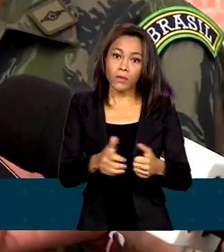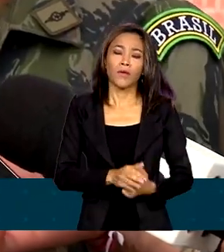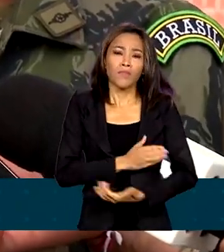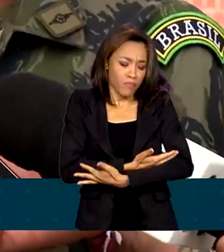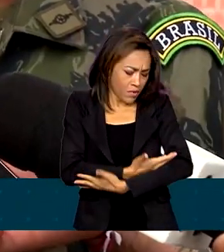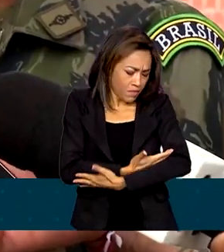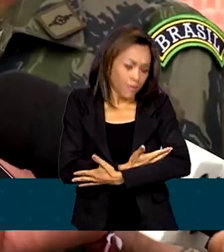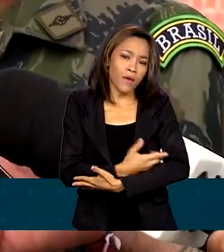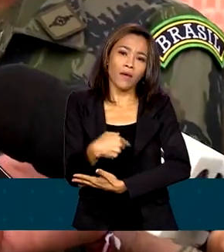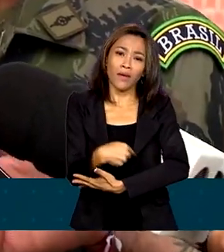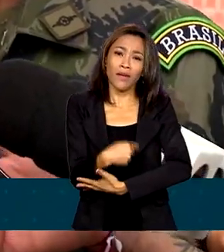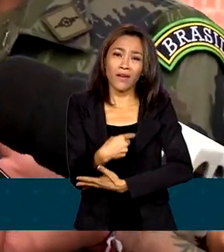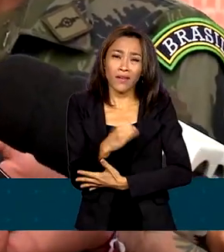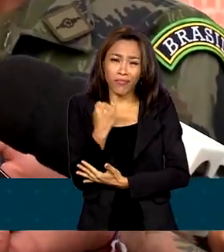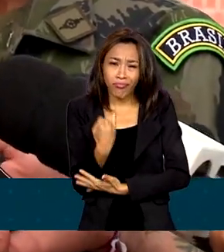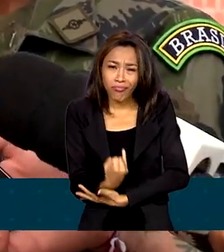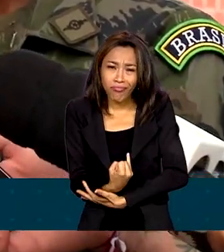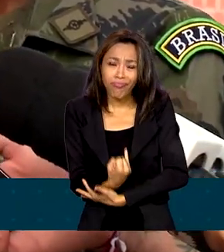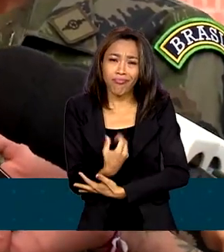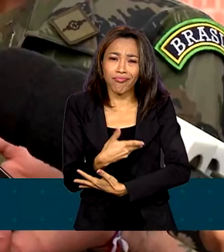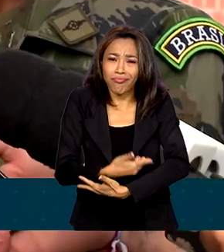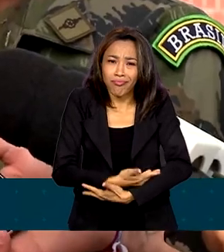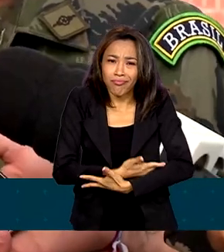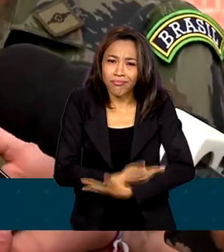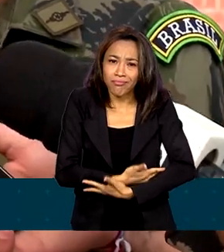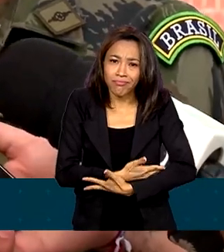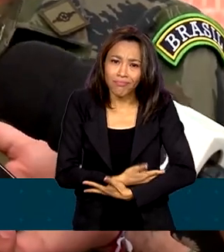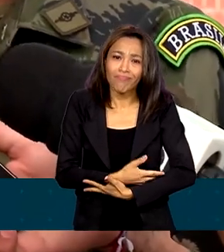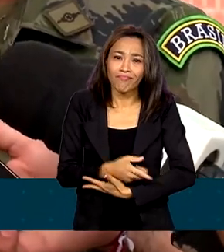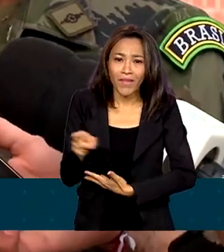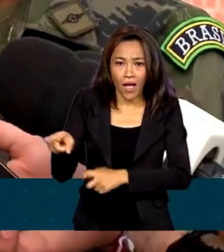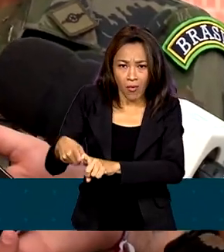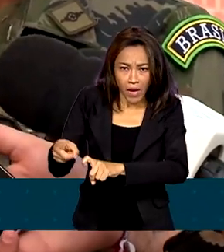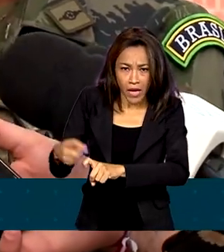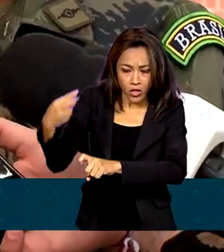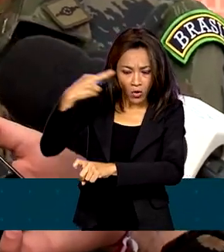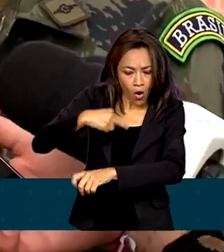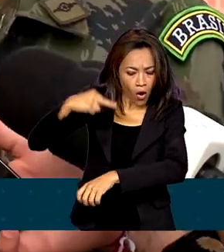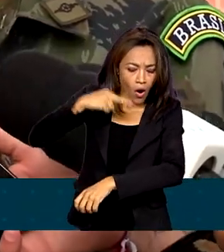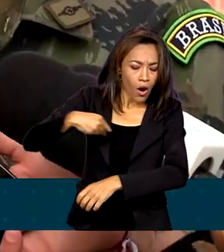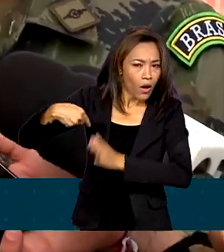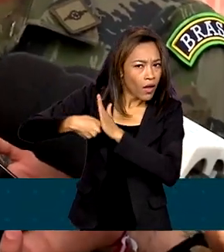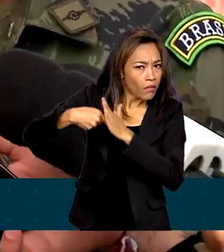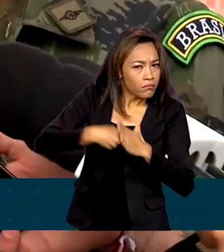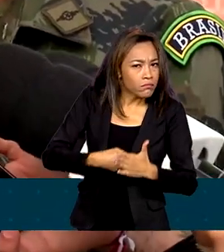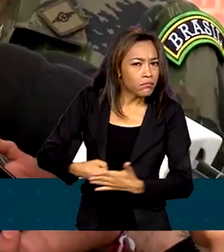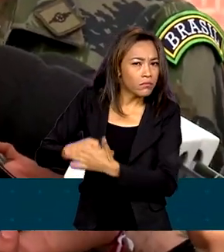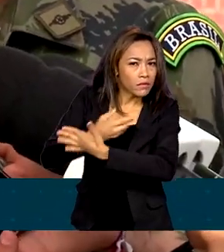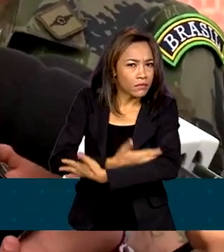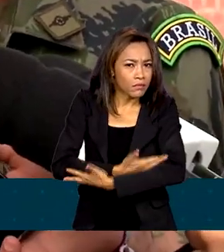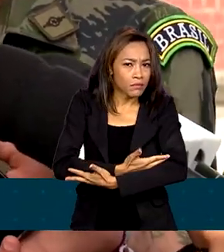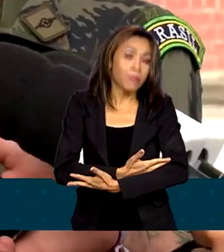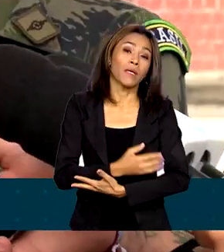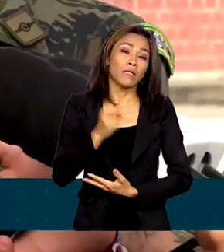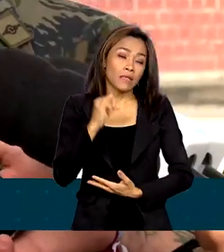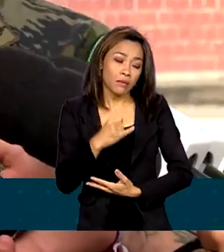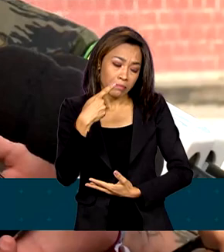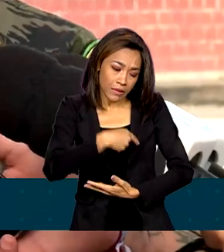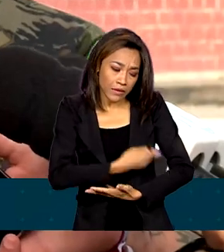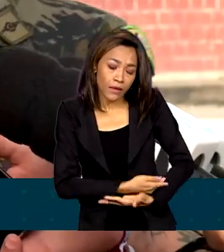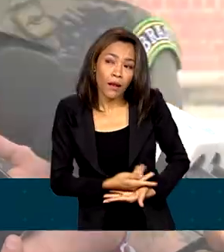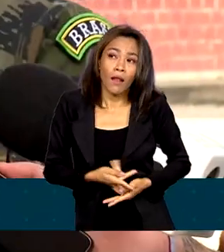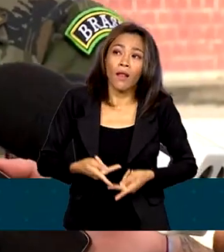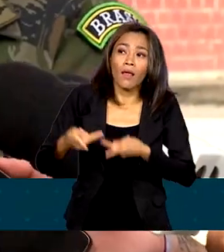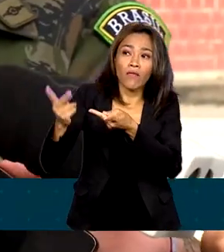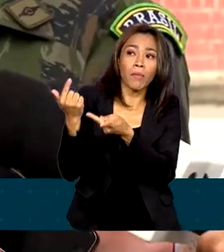-nascidas, tem crianças que nascem com baixo peso. Nossa neonatologista faz a primeira avaliação e vê se há necessidade de transferência